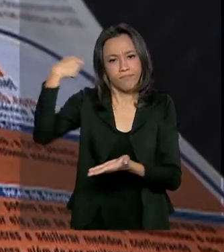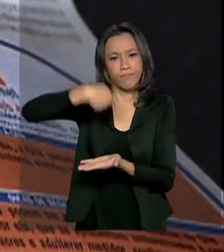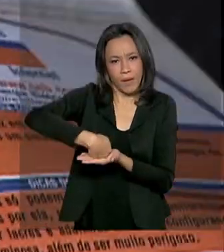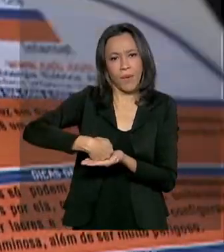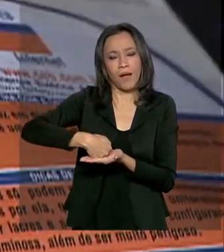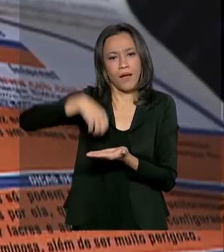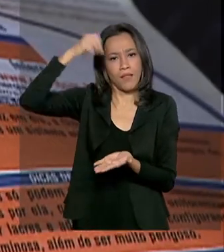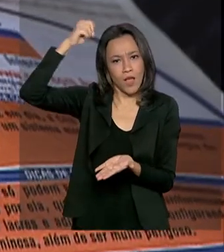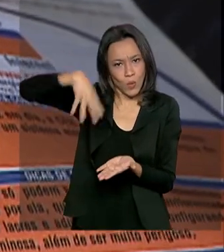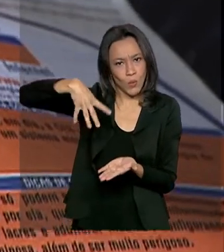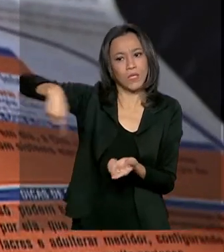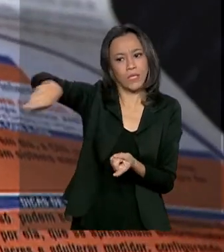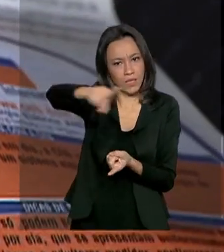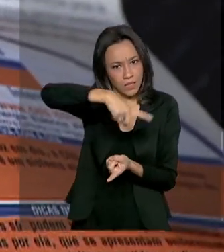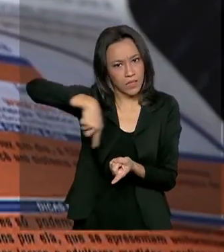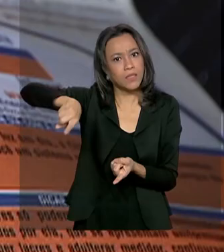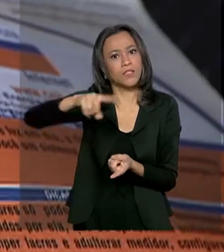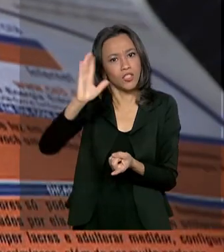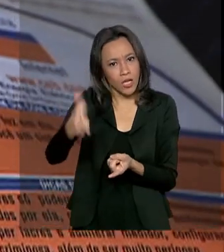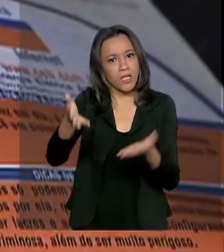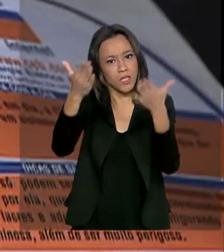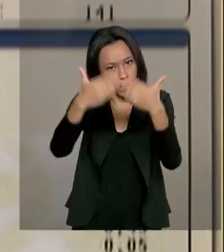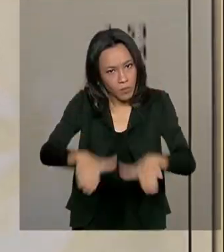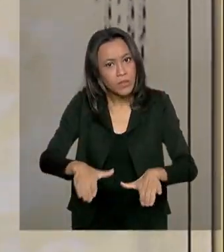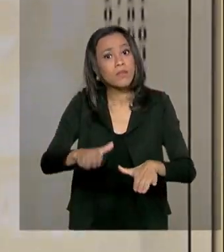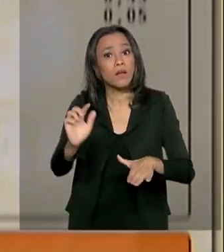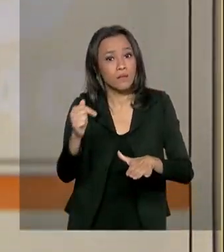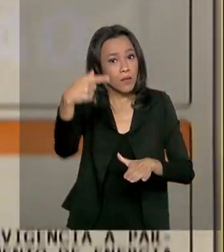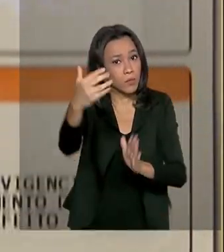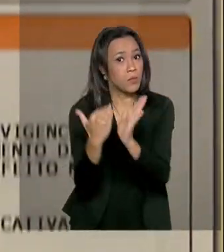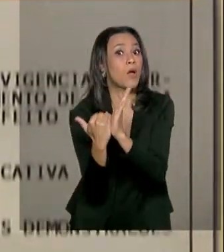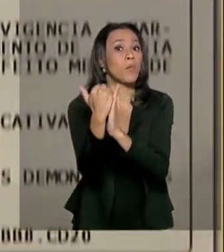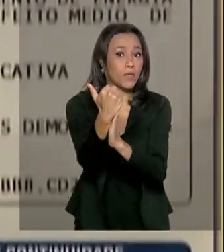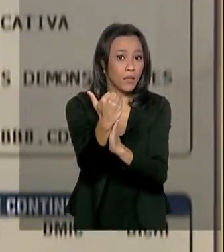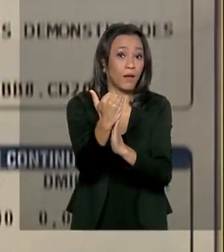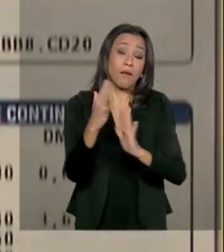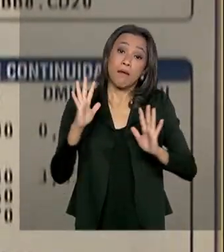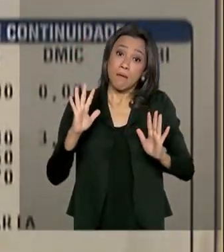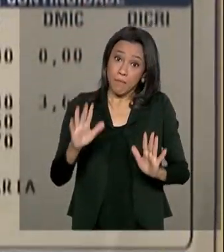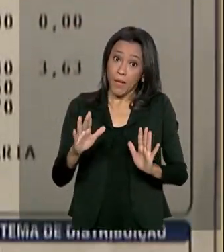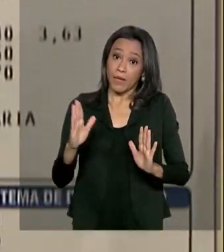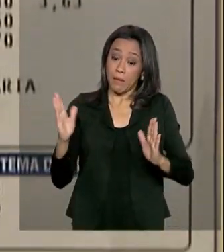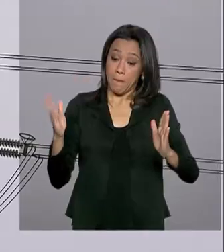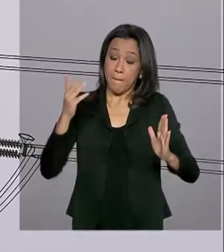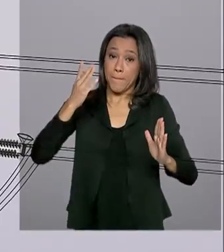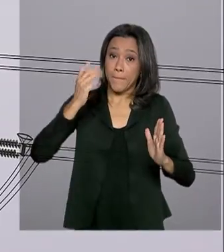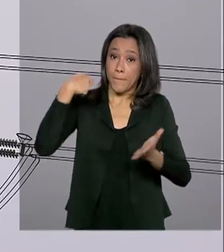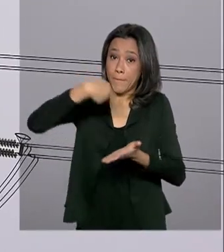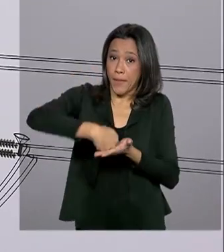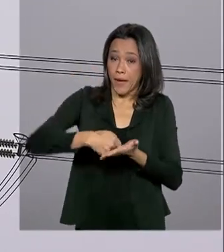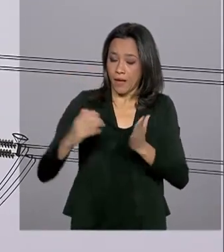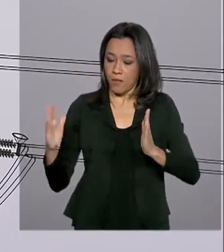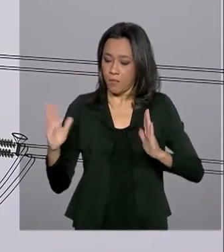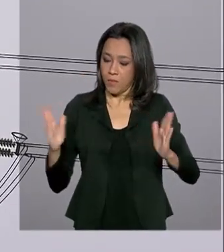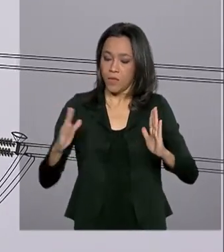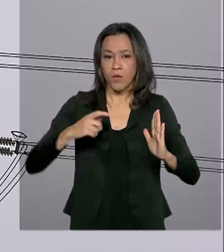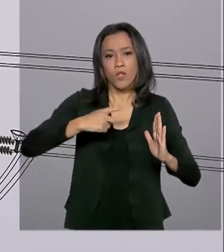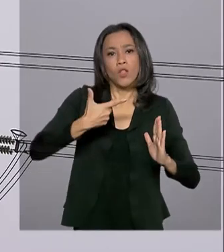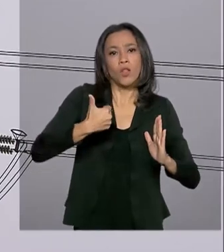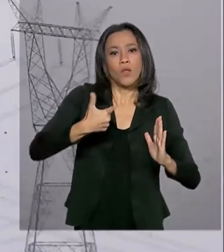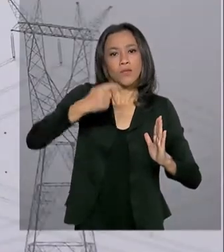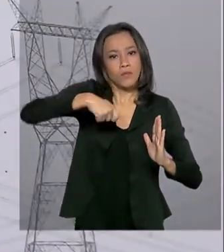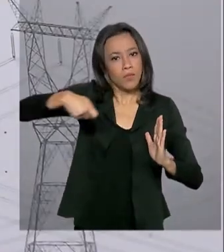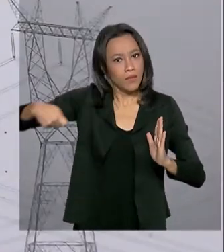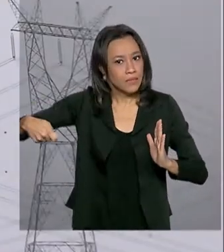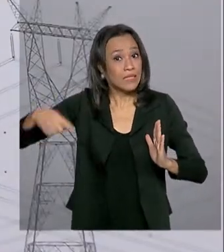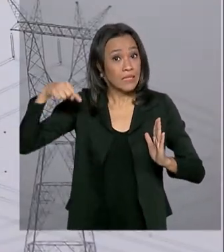nas contas de luz, já nos próximos reajustes, para serem pagas em 12 meses. Com a conta, esse